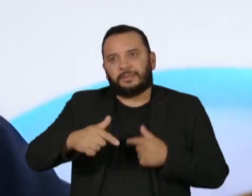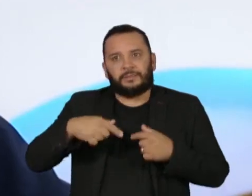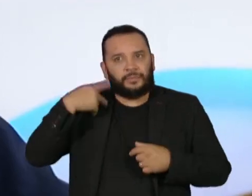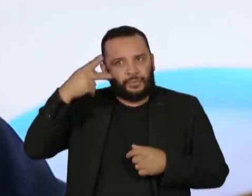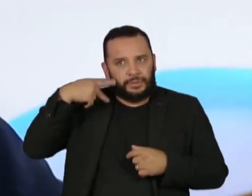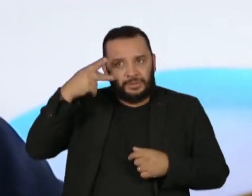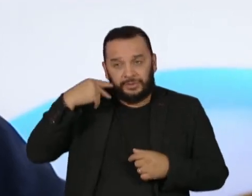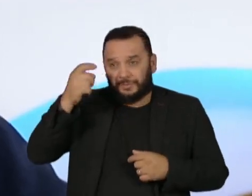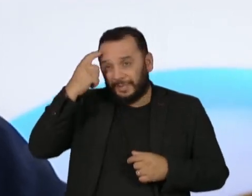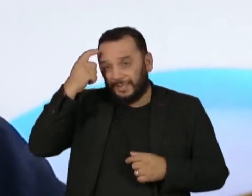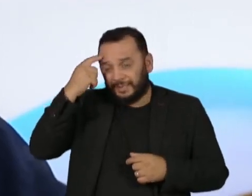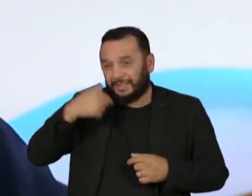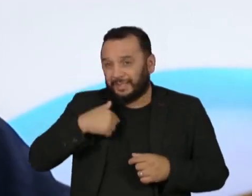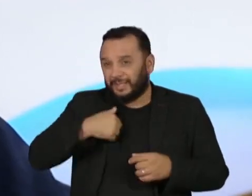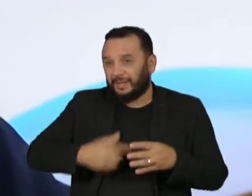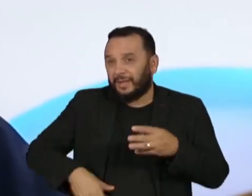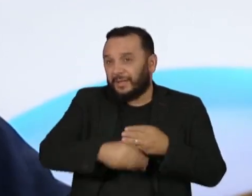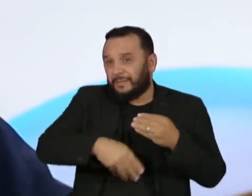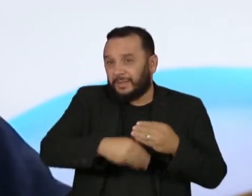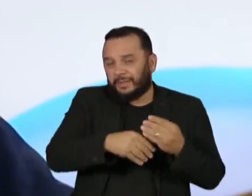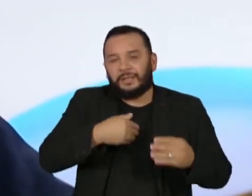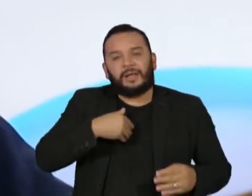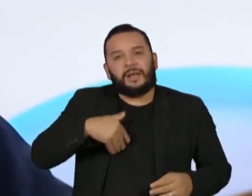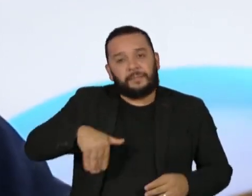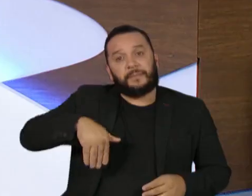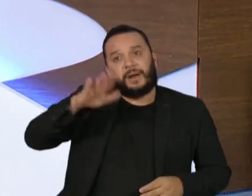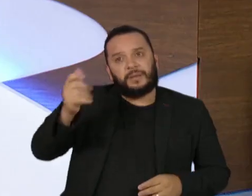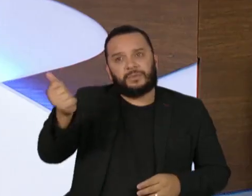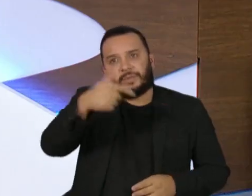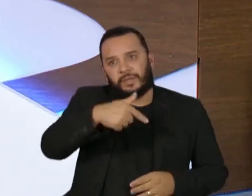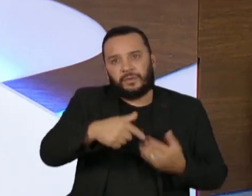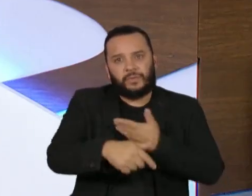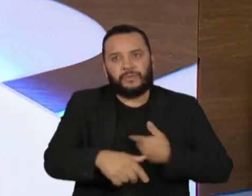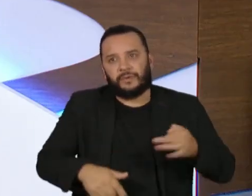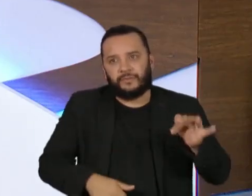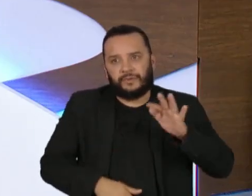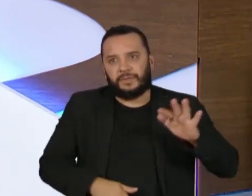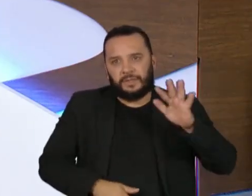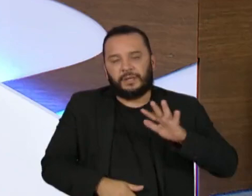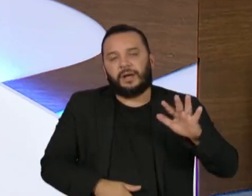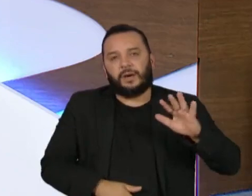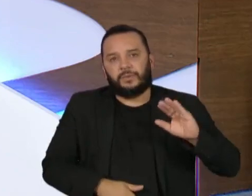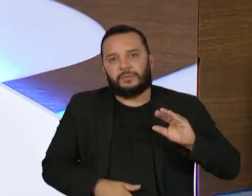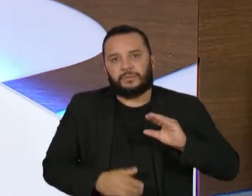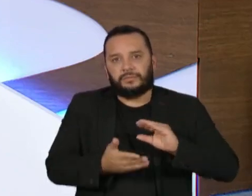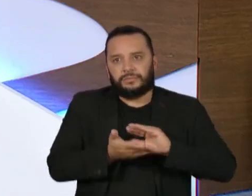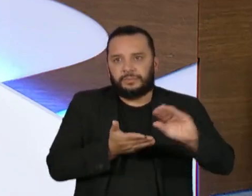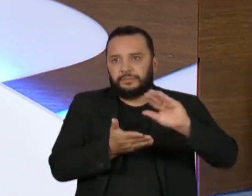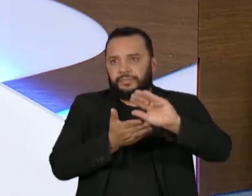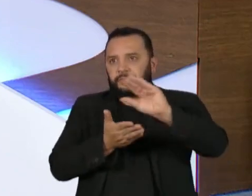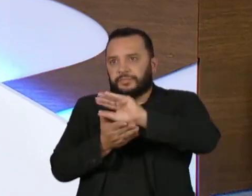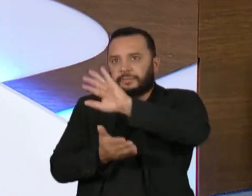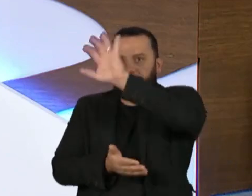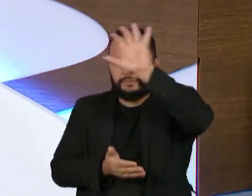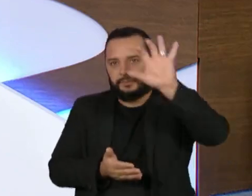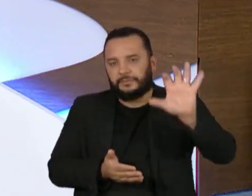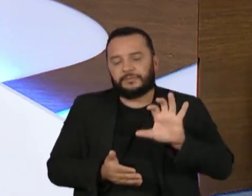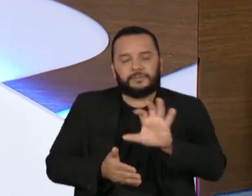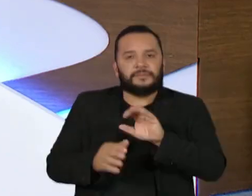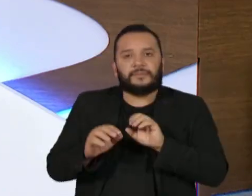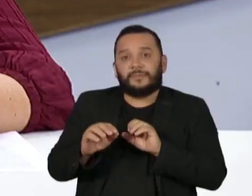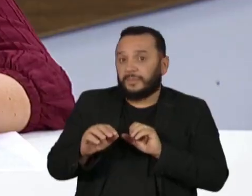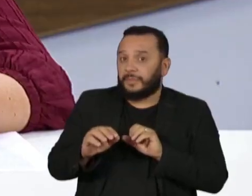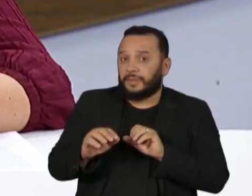emendas. Isso é mais do que a União repassa para os estados e municípios por meio do Fundeb, que é o Fundo de Manutenção da Educação